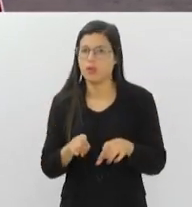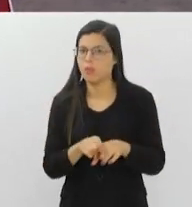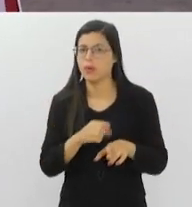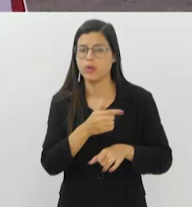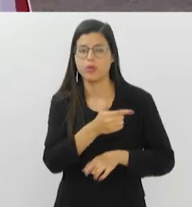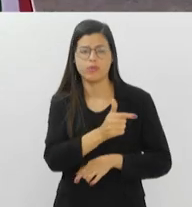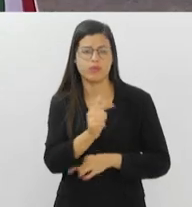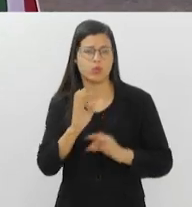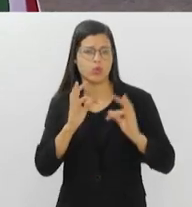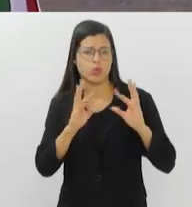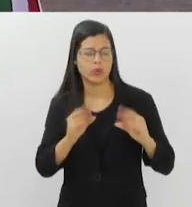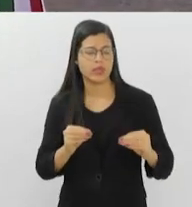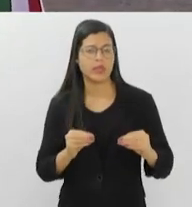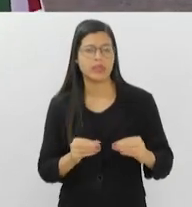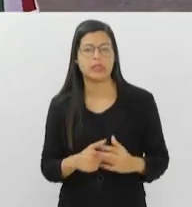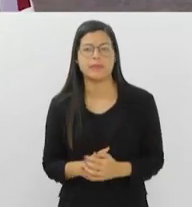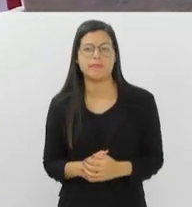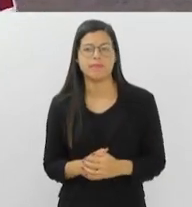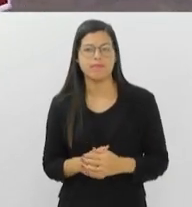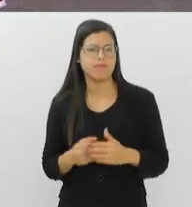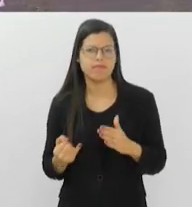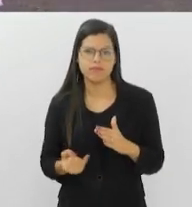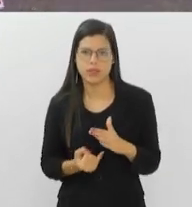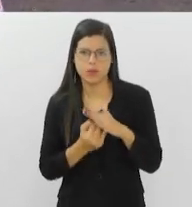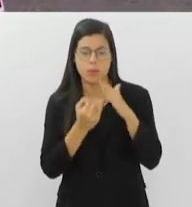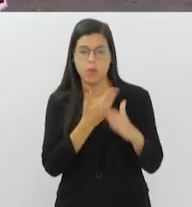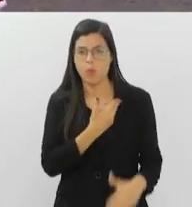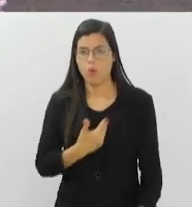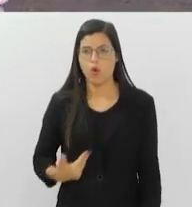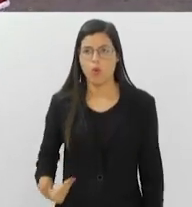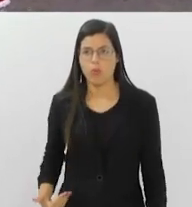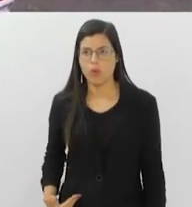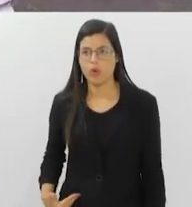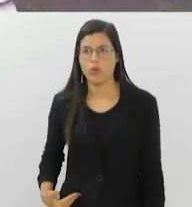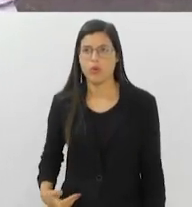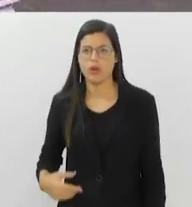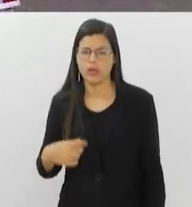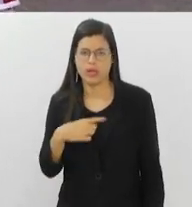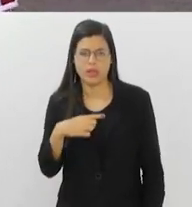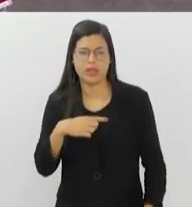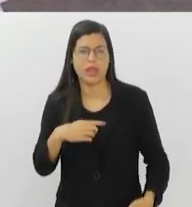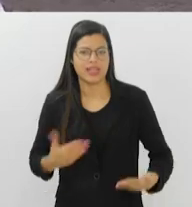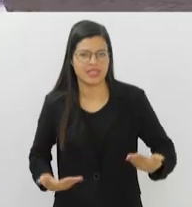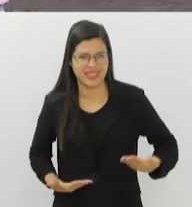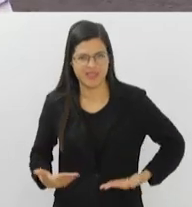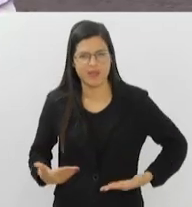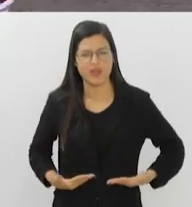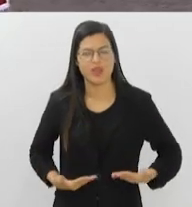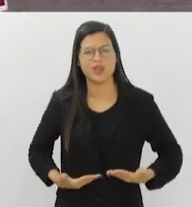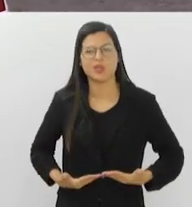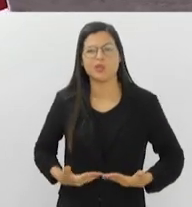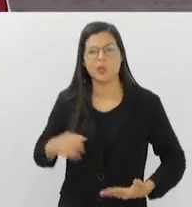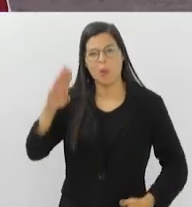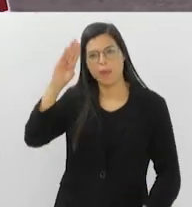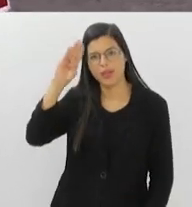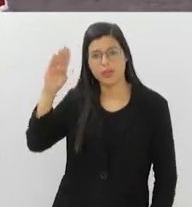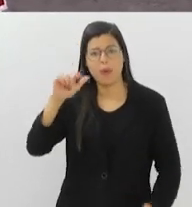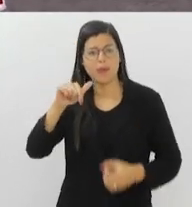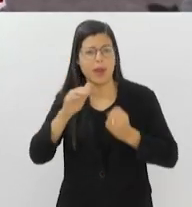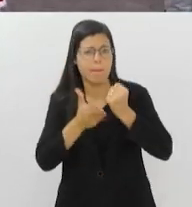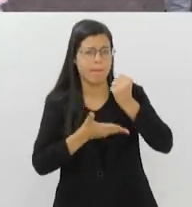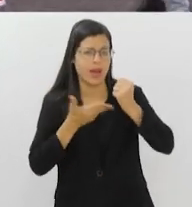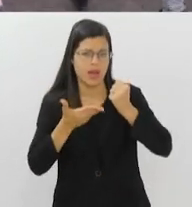todos os órgãos públicos que demandam serviços essenciais, que são a base